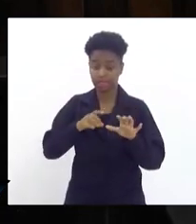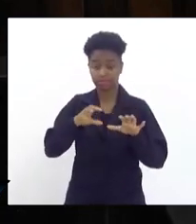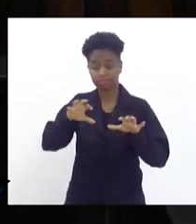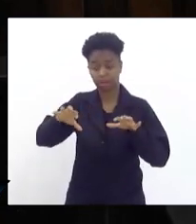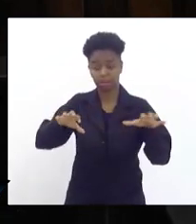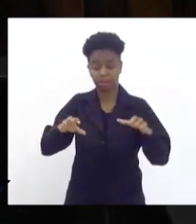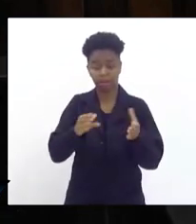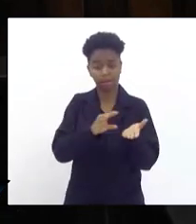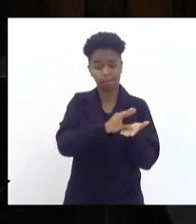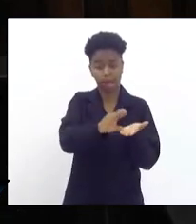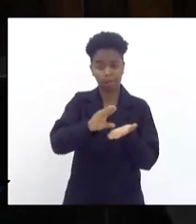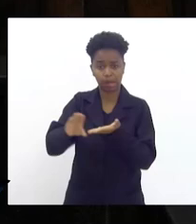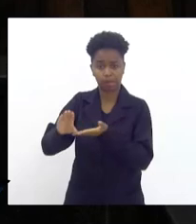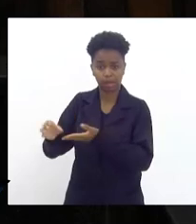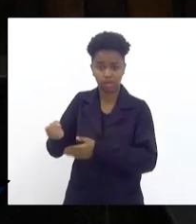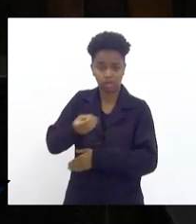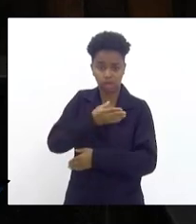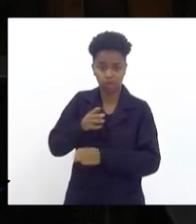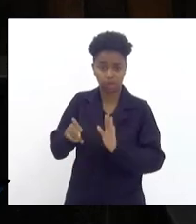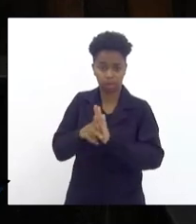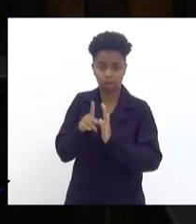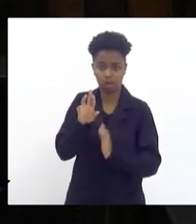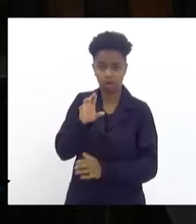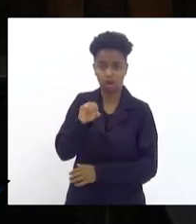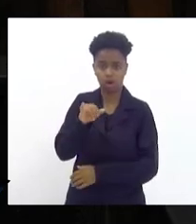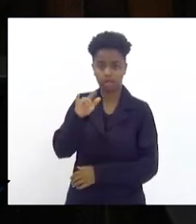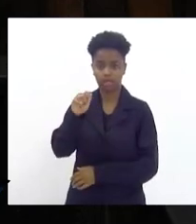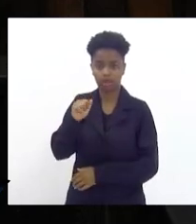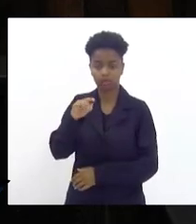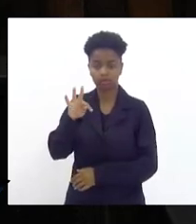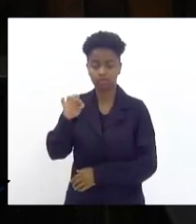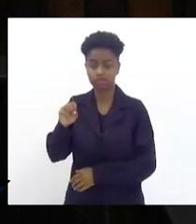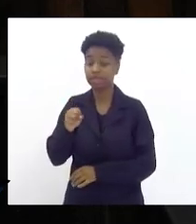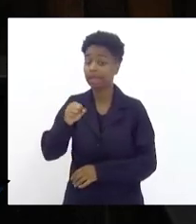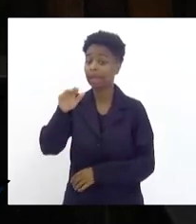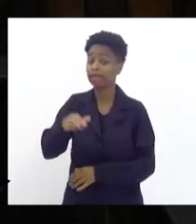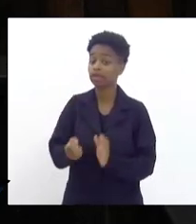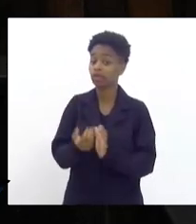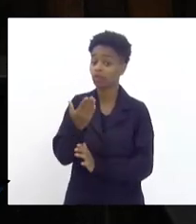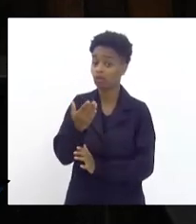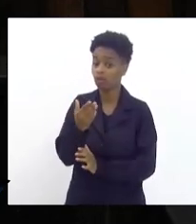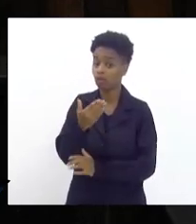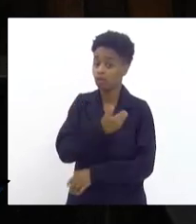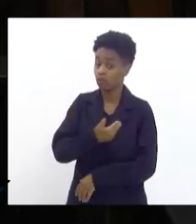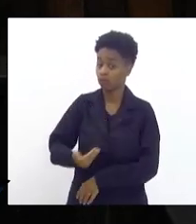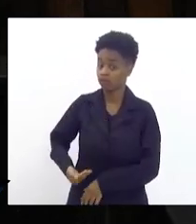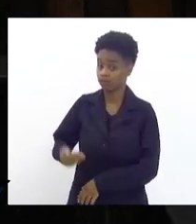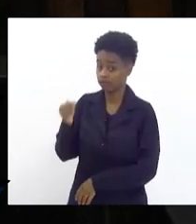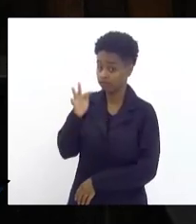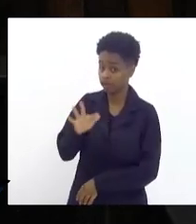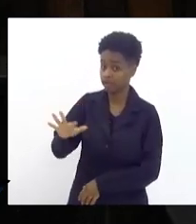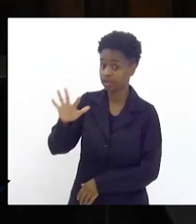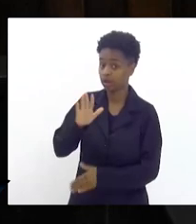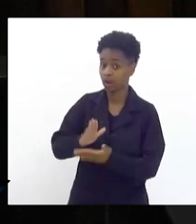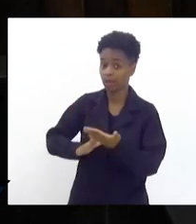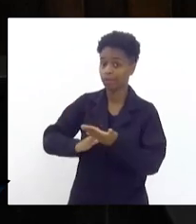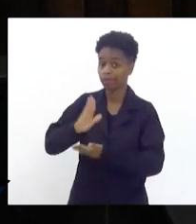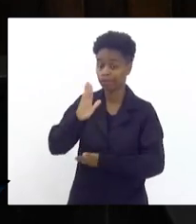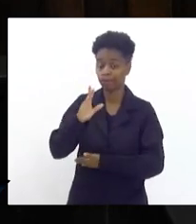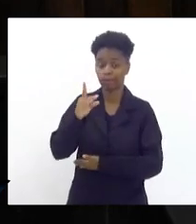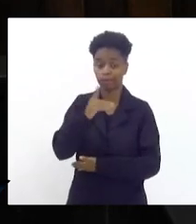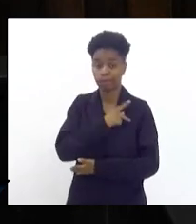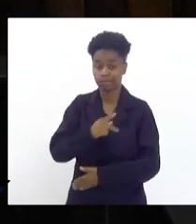roitos de participações especiais é de quem? Do governo federal sancionada pela presidente